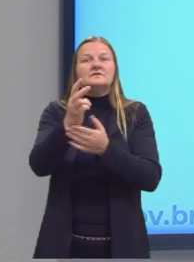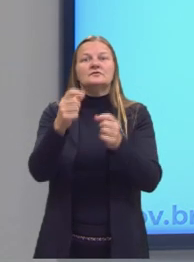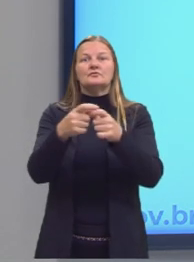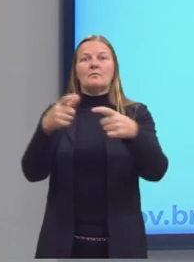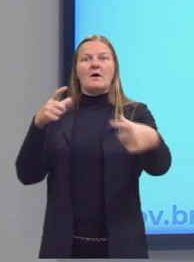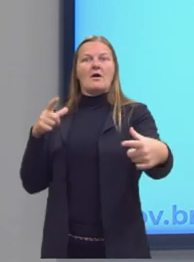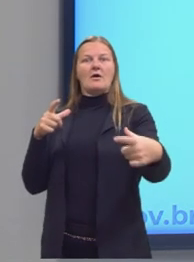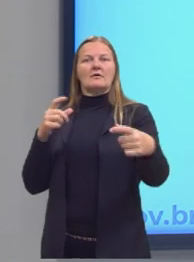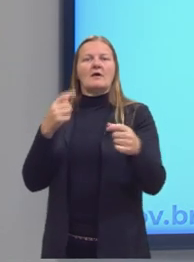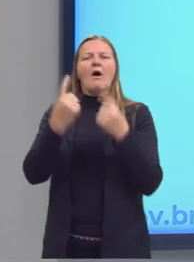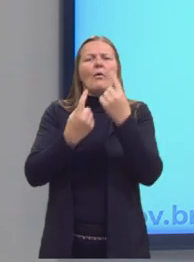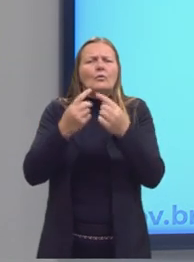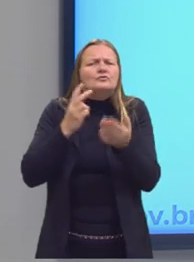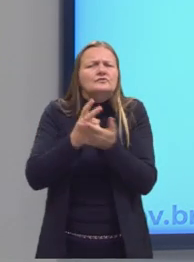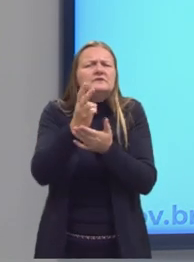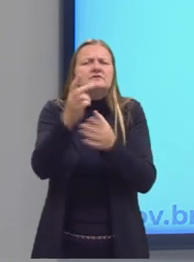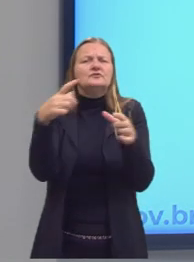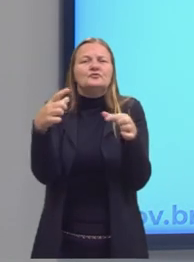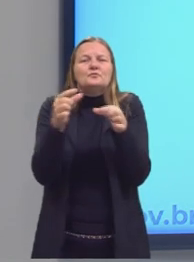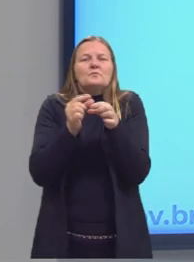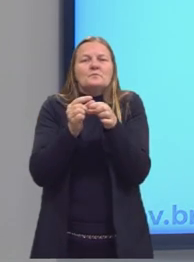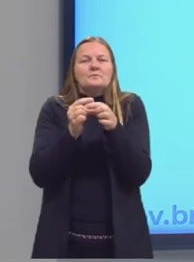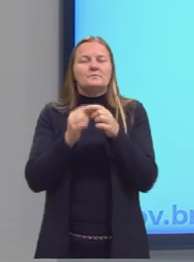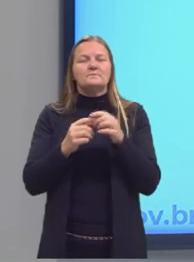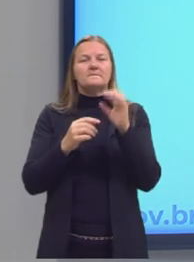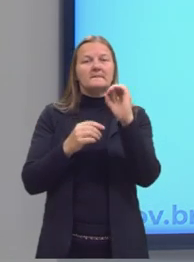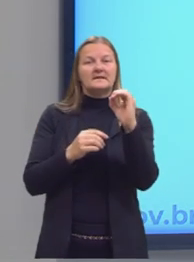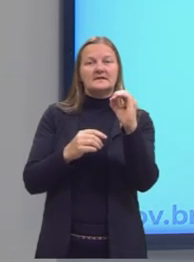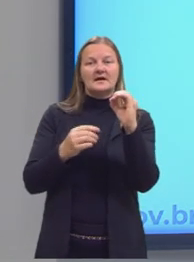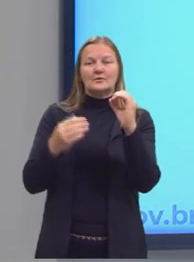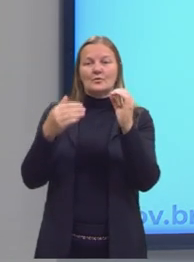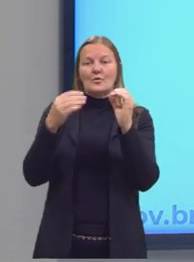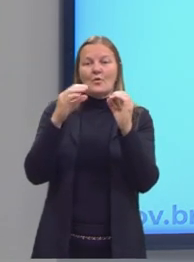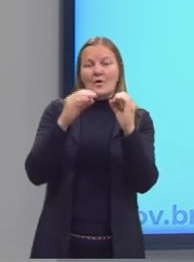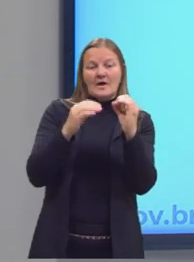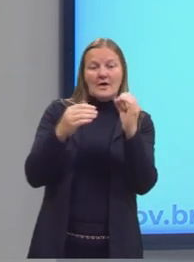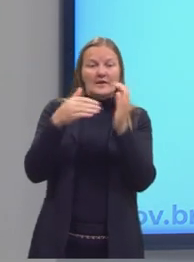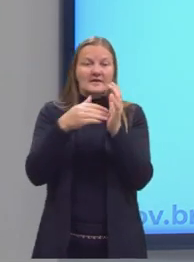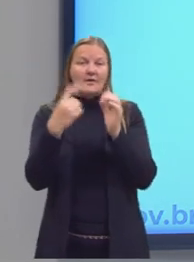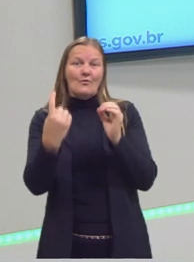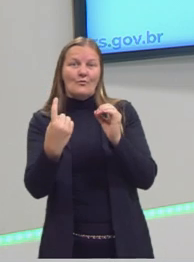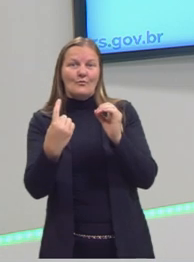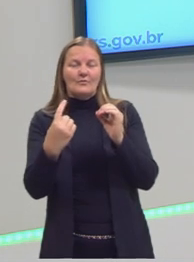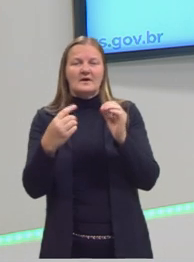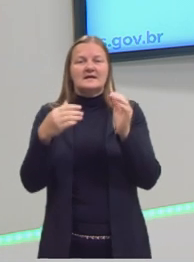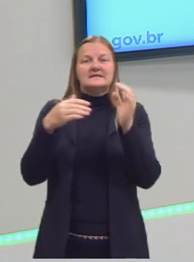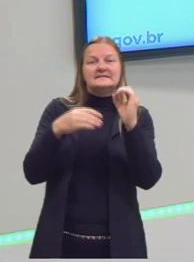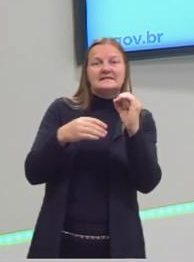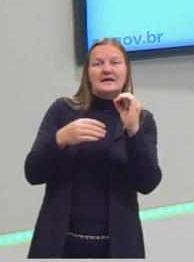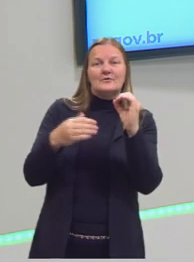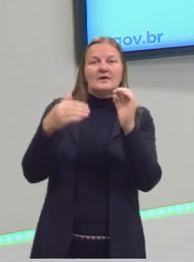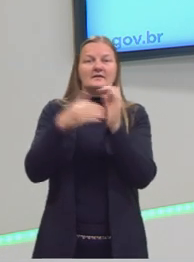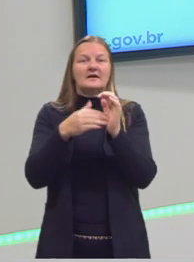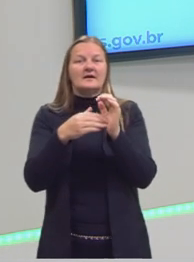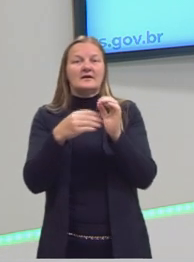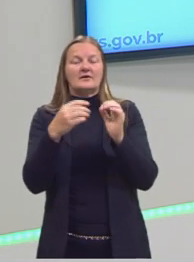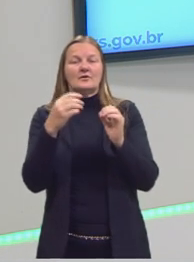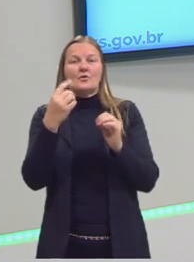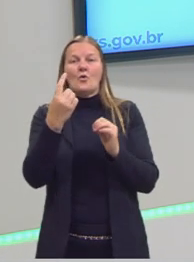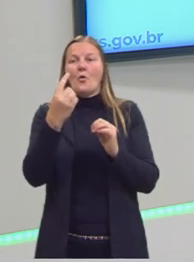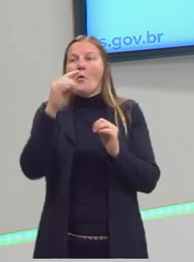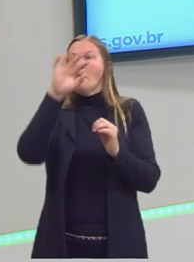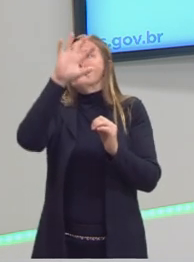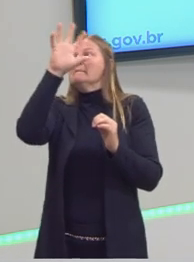outros. Existem infinitos números entre o 0 e o 1. E mais infinitos ainda entre o 0 e o 1 milhão.